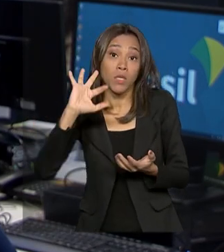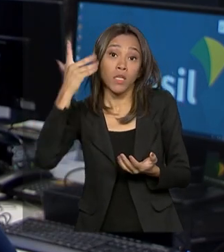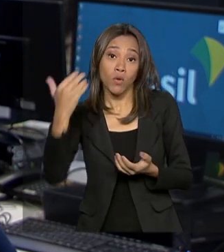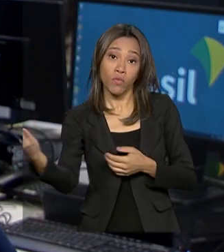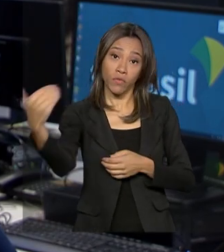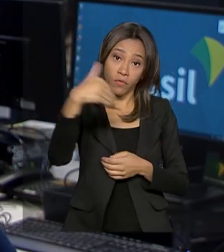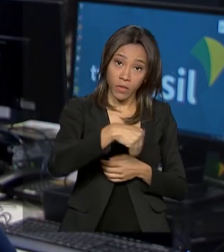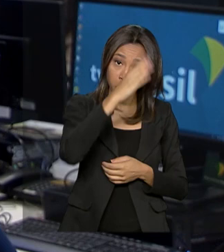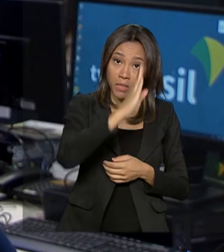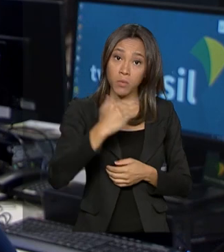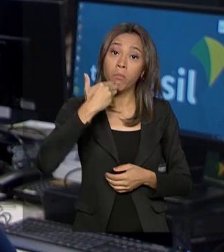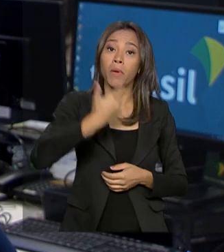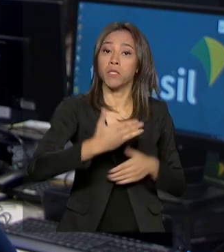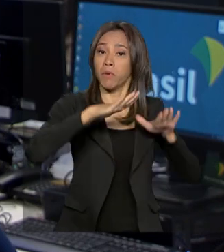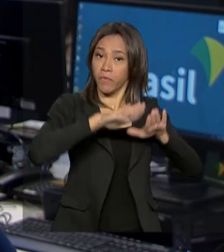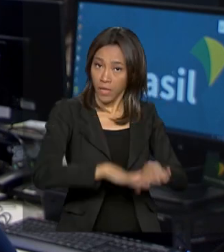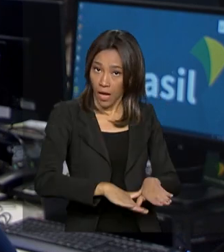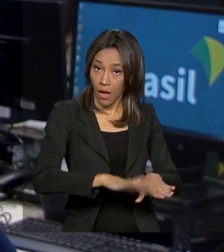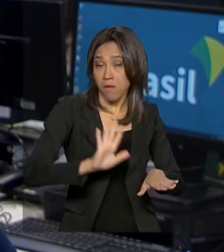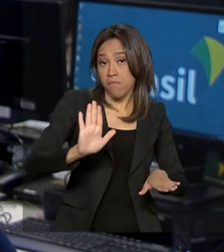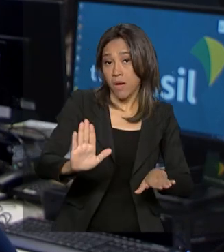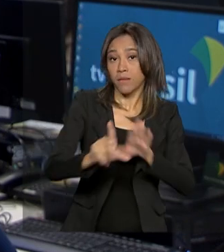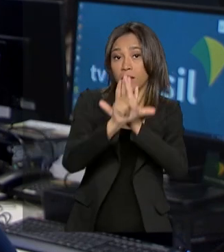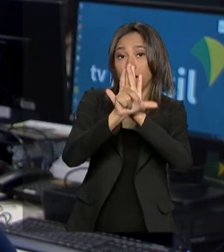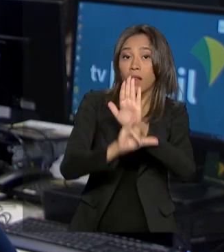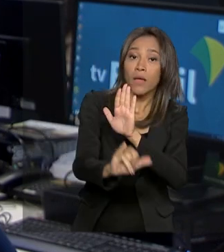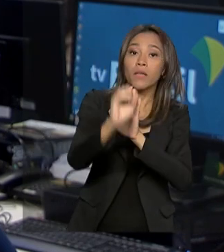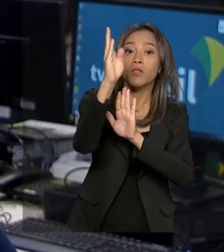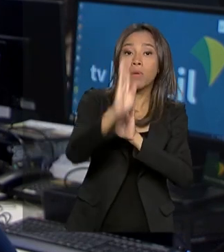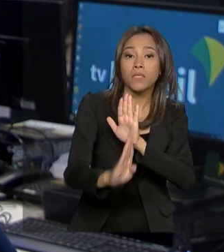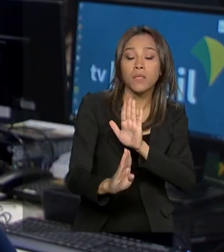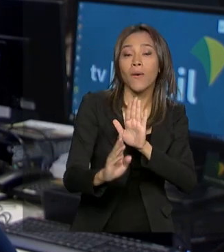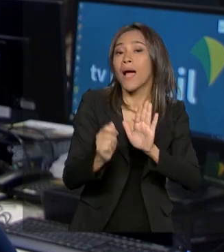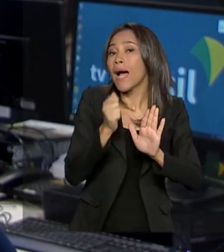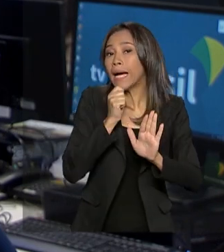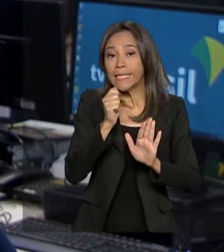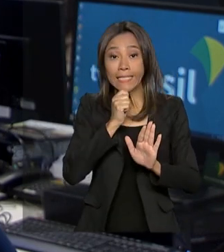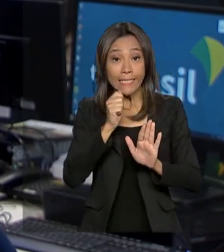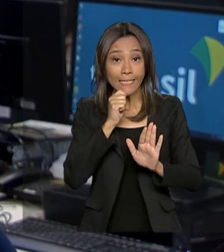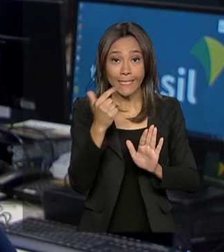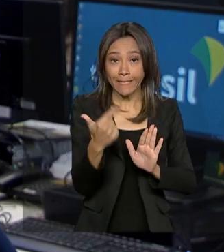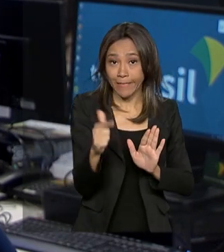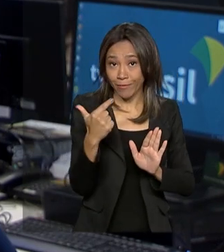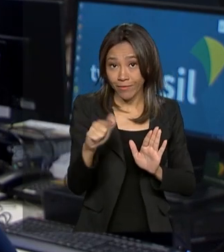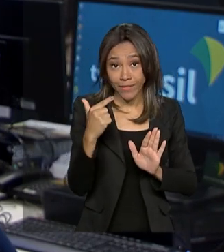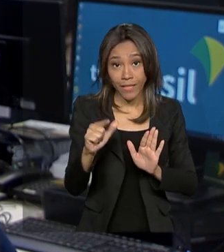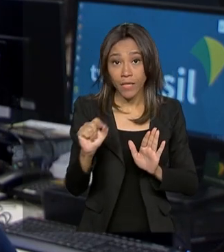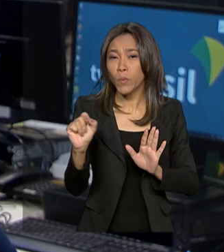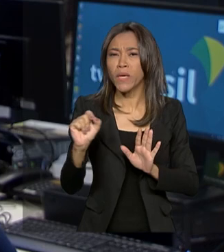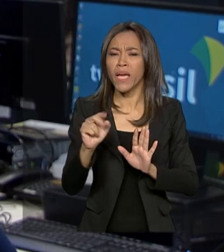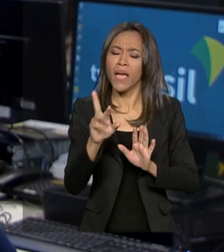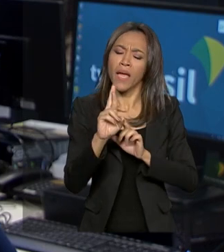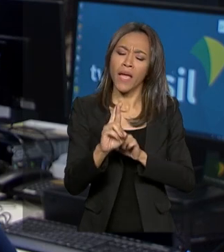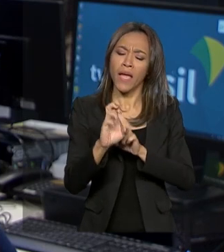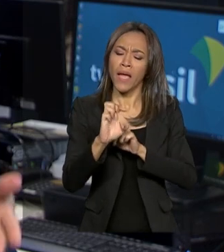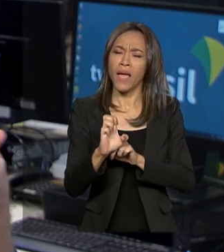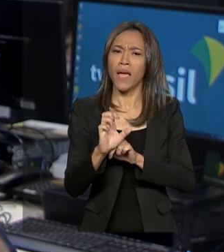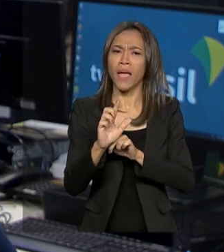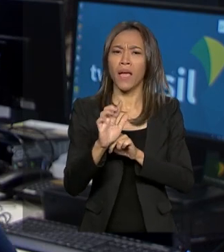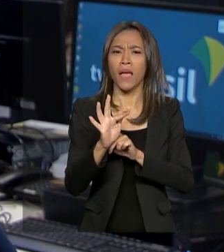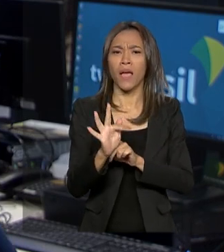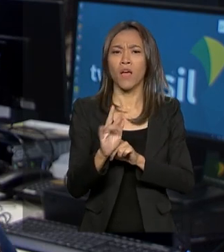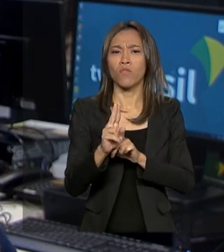solicitam refúgio. Só que na legislação brasileira ainda não existe o conceito de refugiado ambiental.